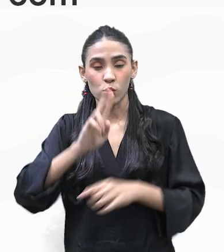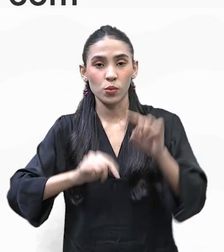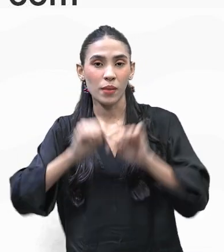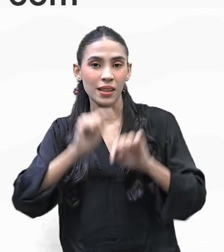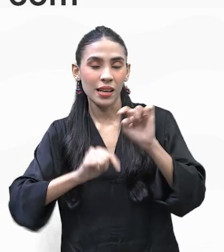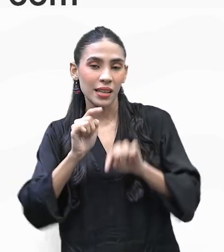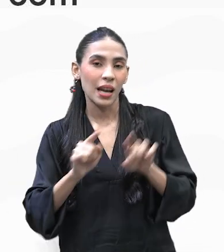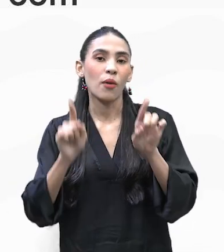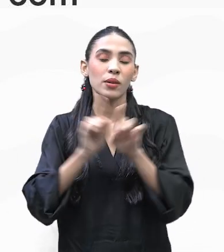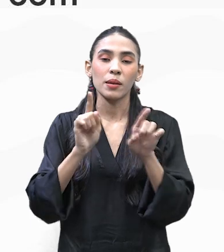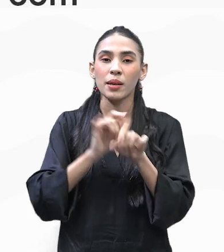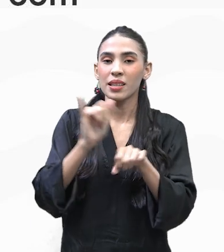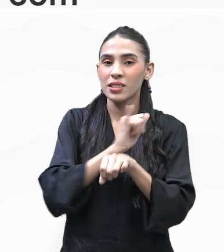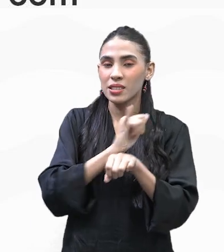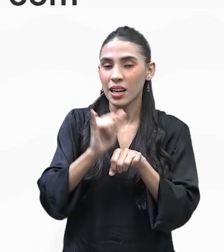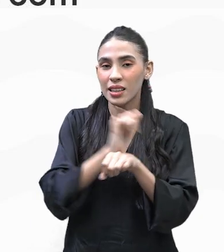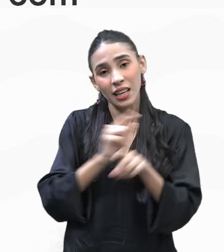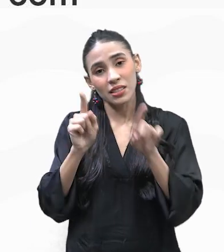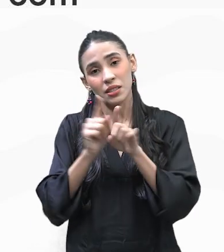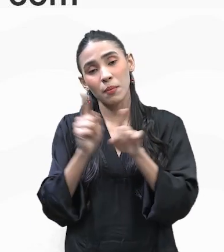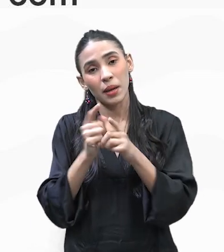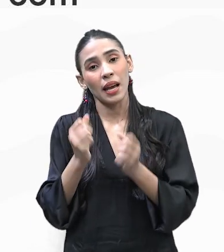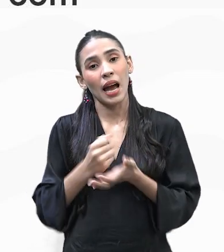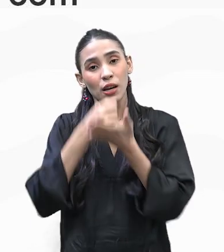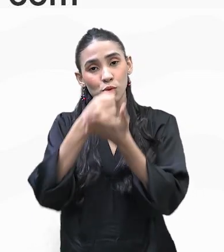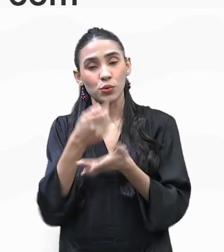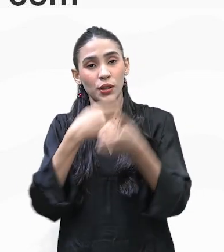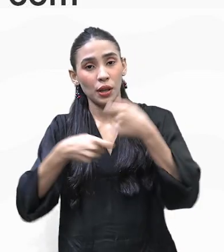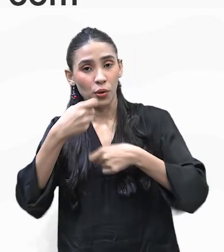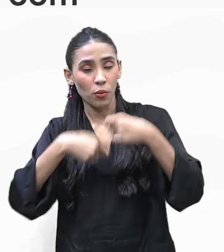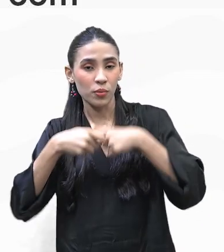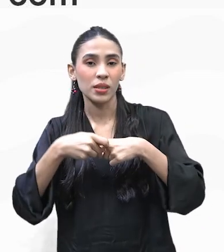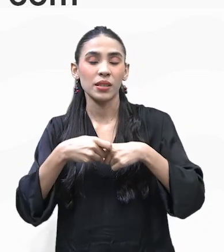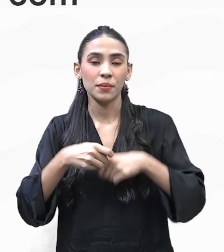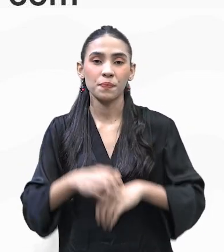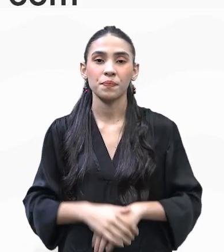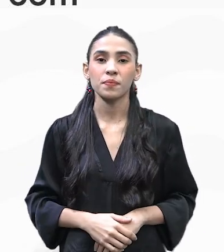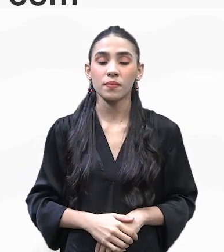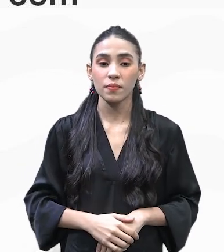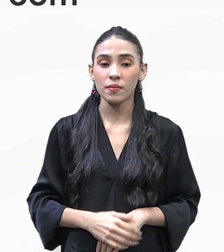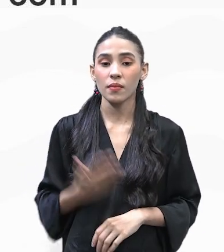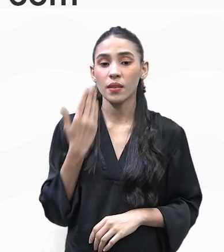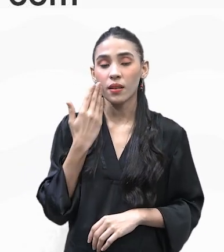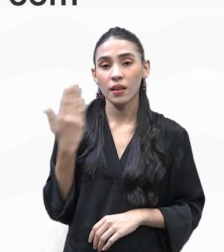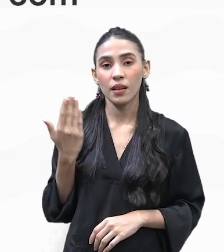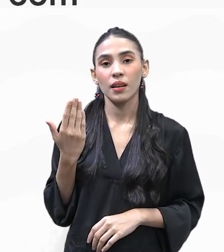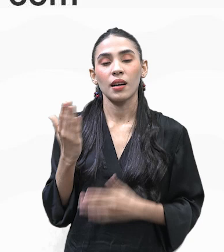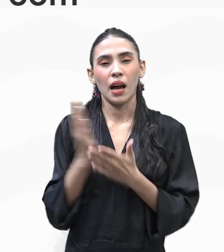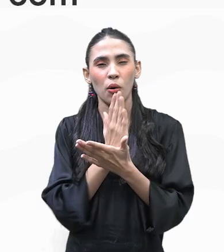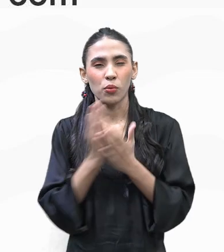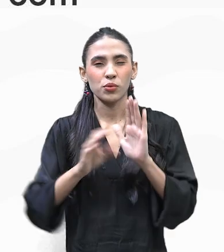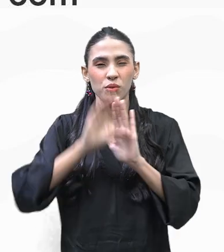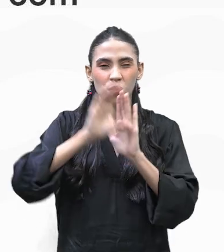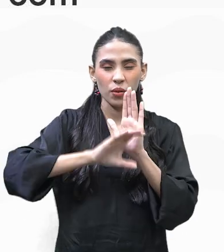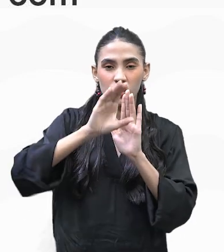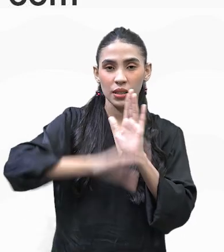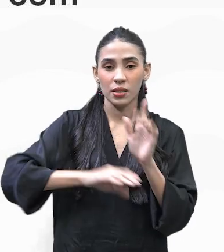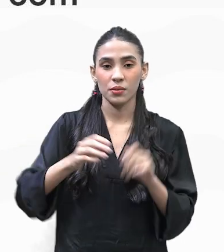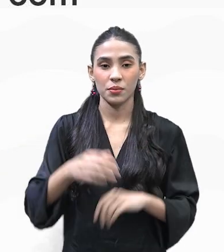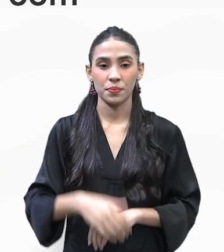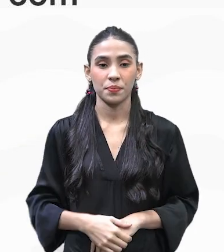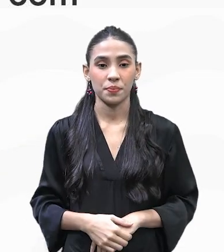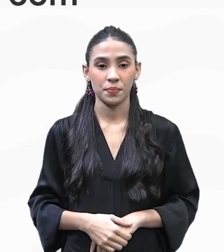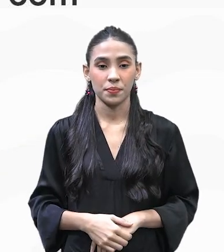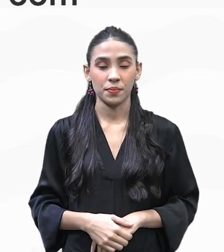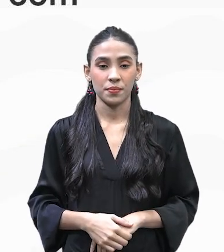traz recursos, Movimenta a economia, que acho que esse é o produto final, né? Então, aqui estão alguns conceitos e formas de fazer isso.